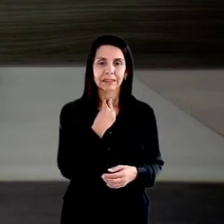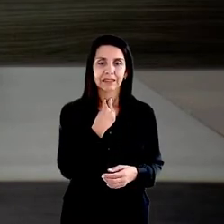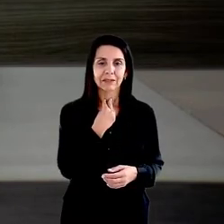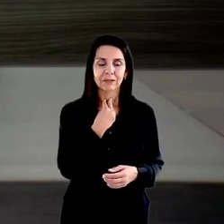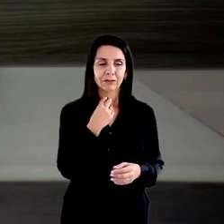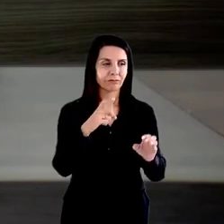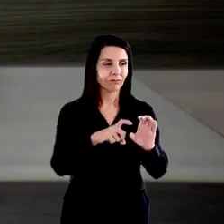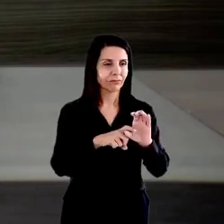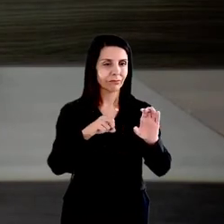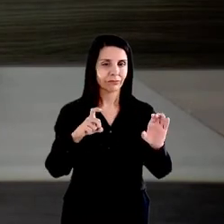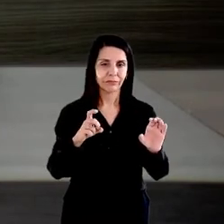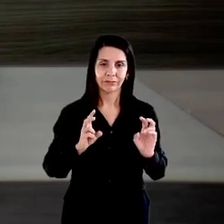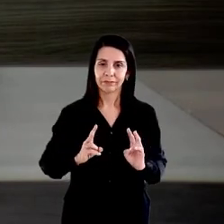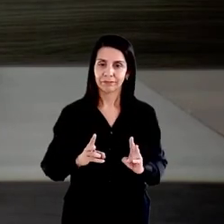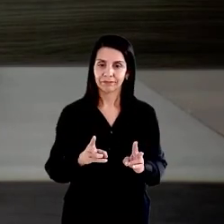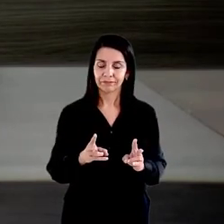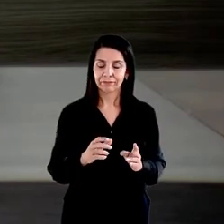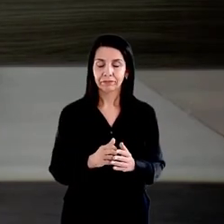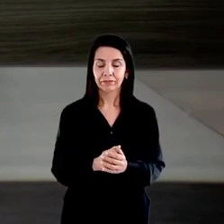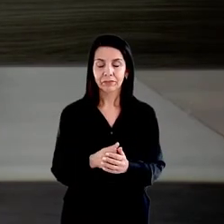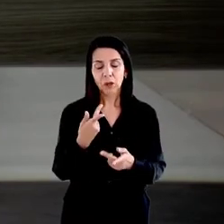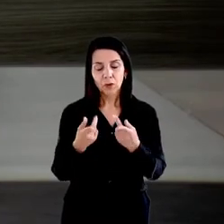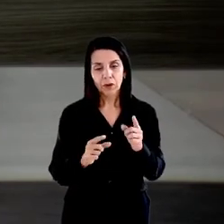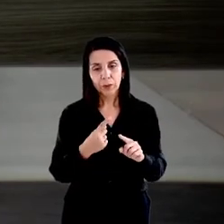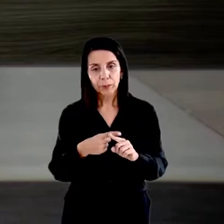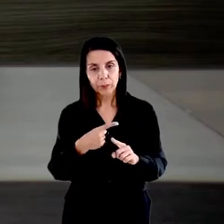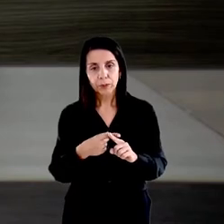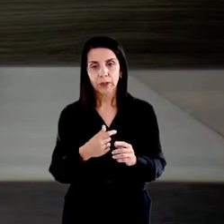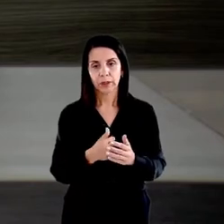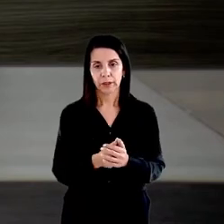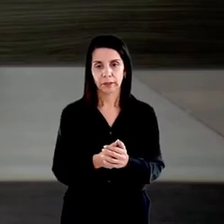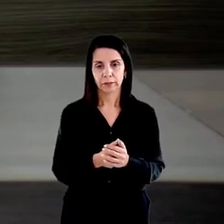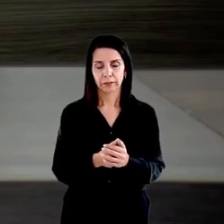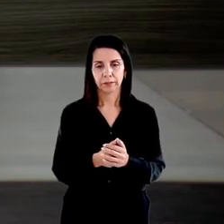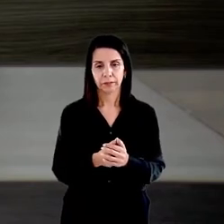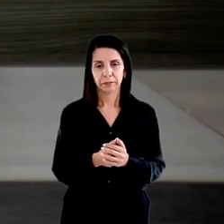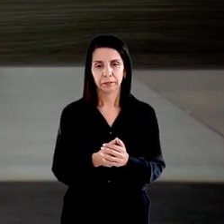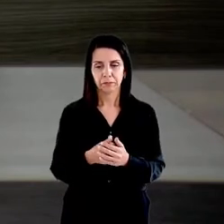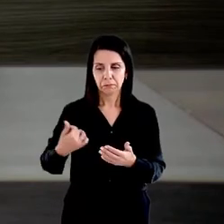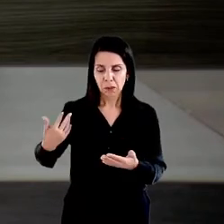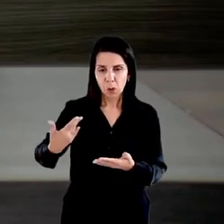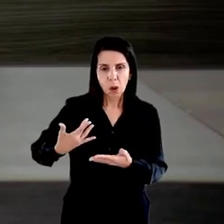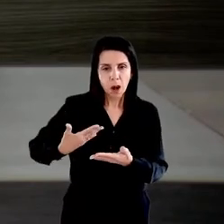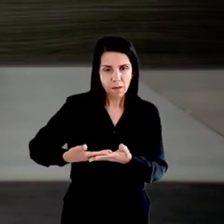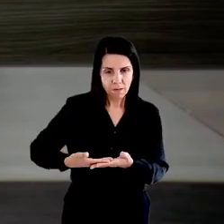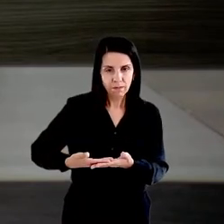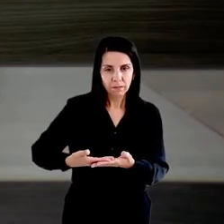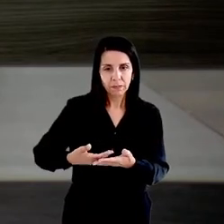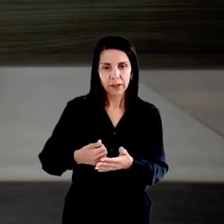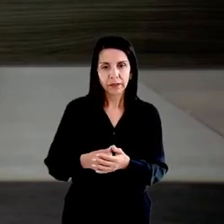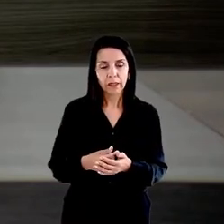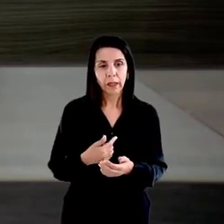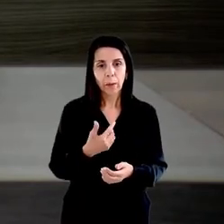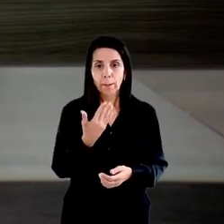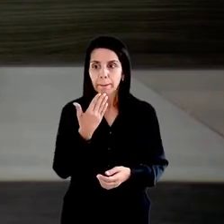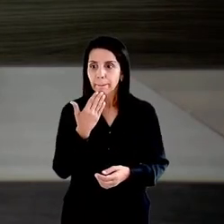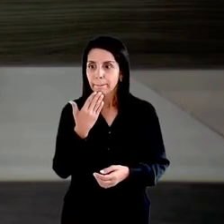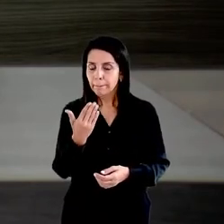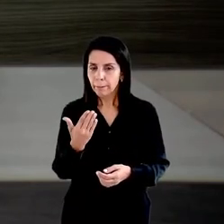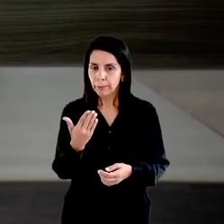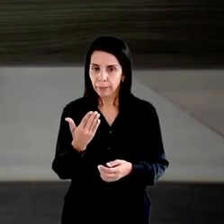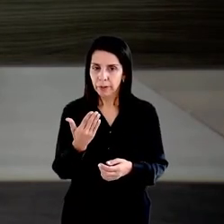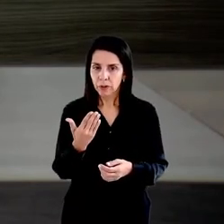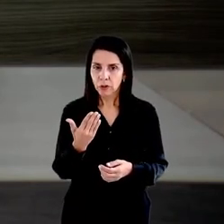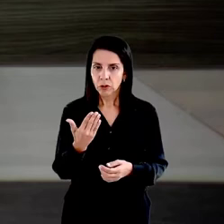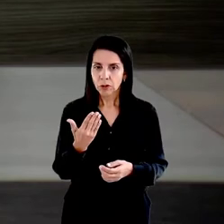recentemente, por colaboração da Corregedoria, eu pedi ao seu corredor, isso foi feito, encaminhamos